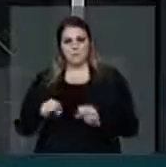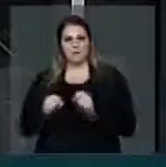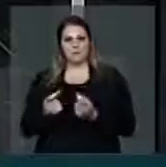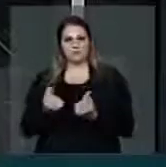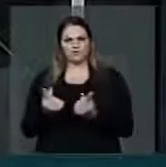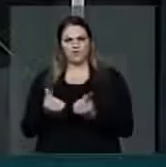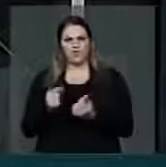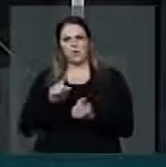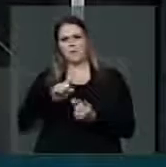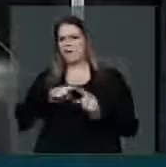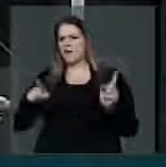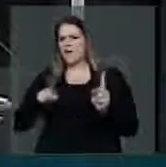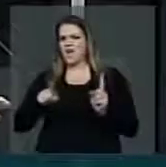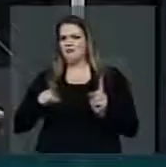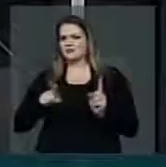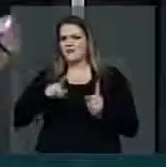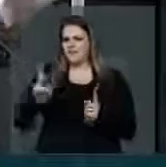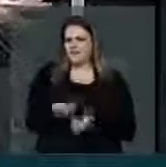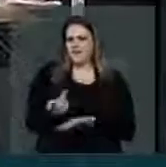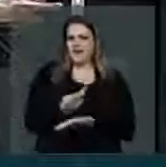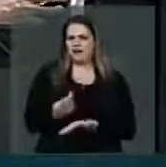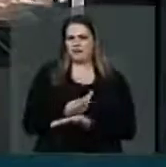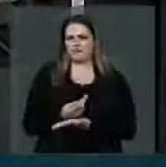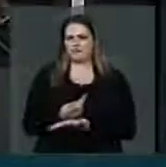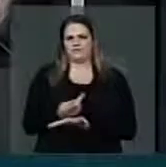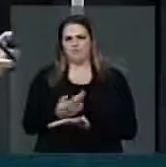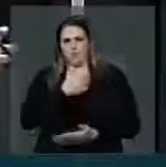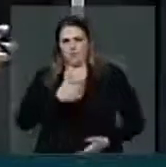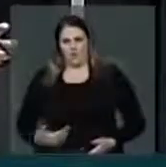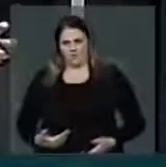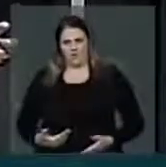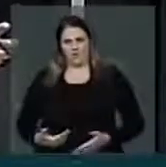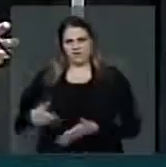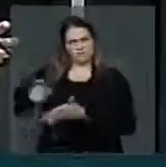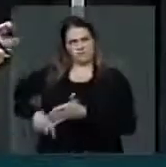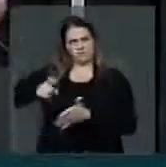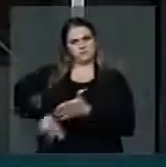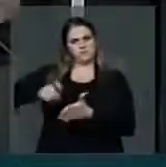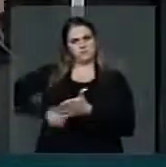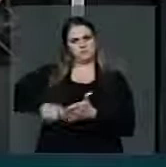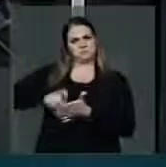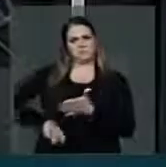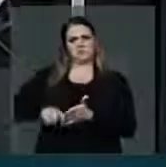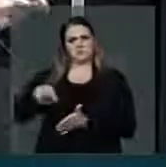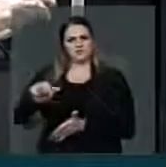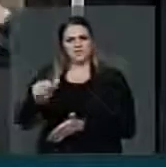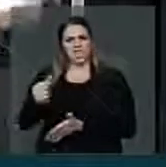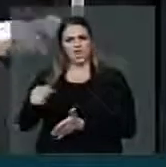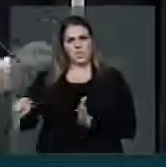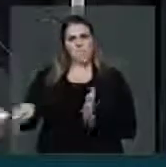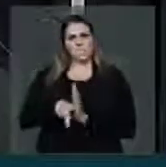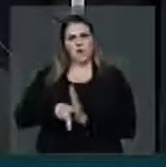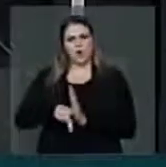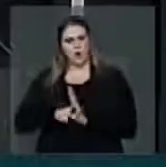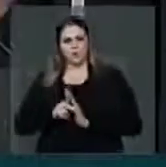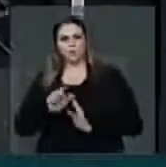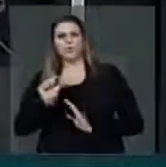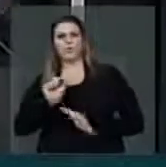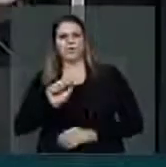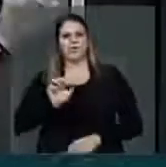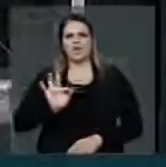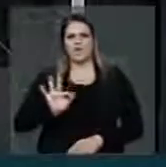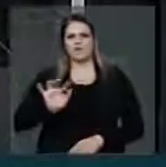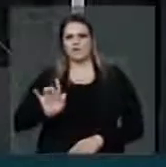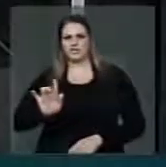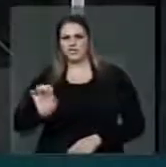Ou seja, o governo está arrecadando um dinheiro especificamente para uma coisa, que era o FGTS, para